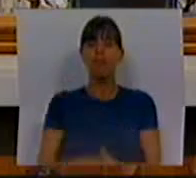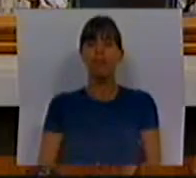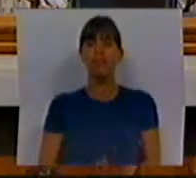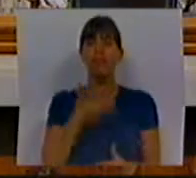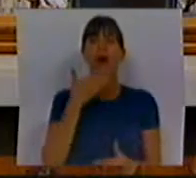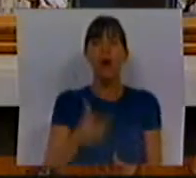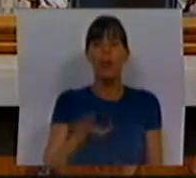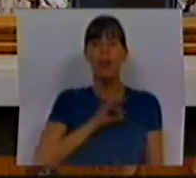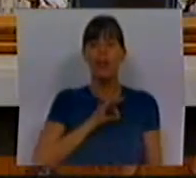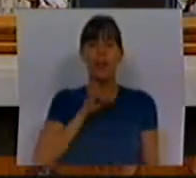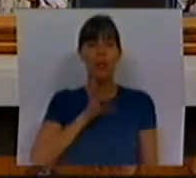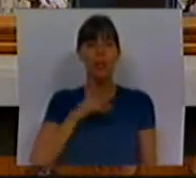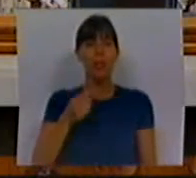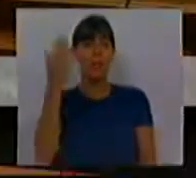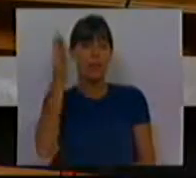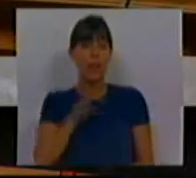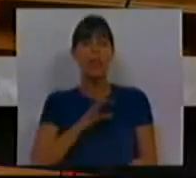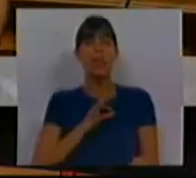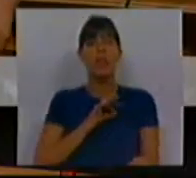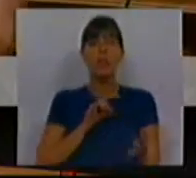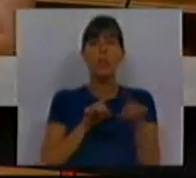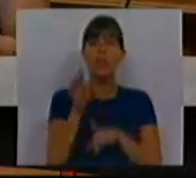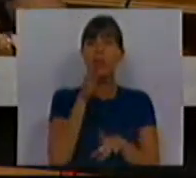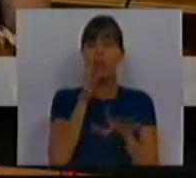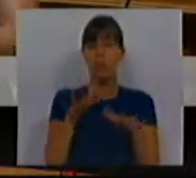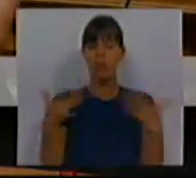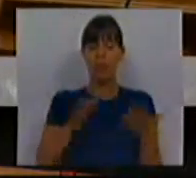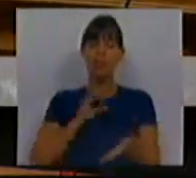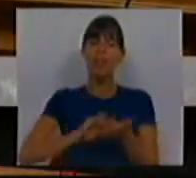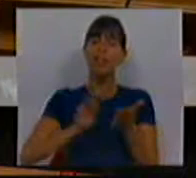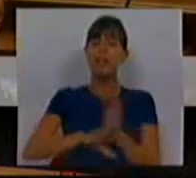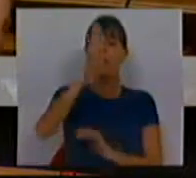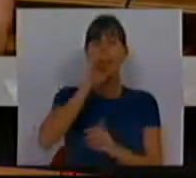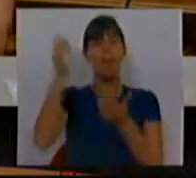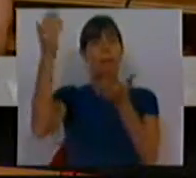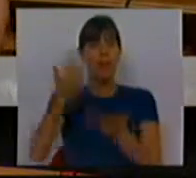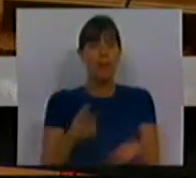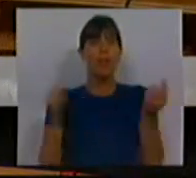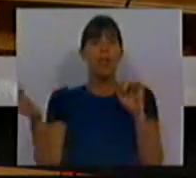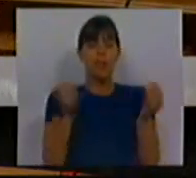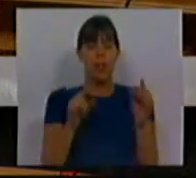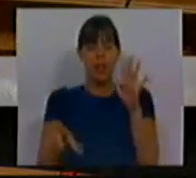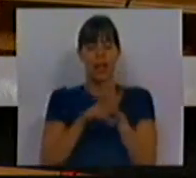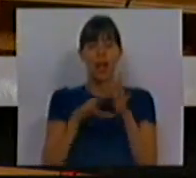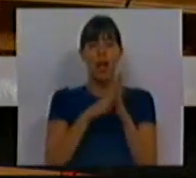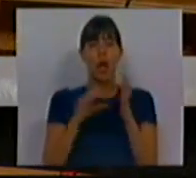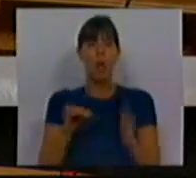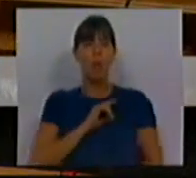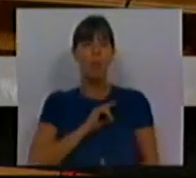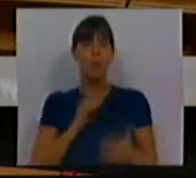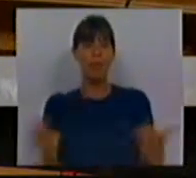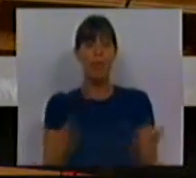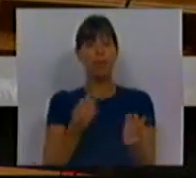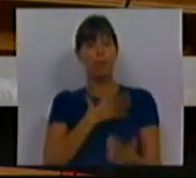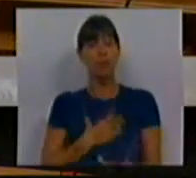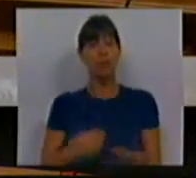Muito obrigada, Sra. Presidente, Srs. e Srs. Deputados, Srs. Secretário de Estado, seja bem-vindo à discussão da Lei da Copa Privada. É